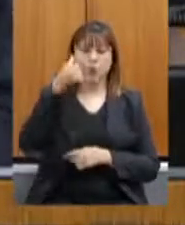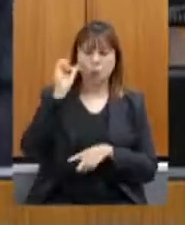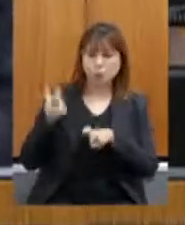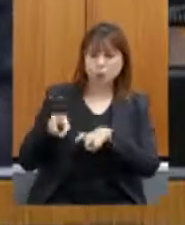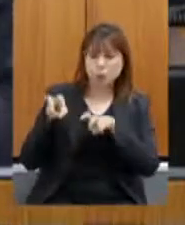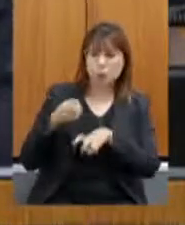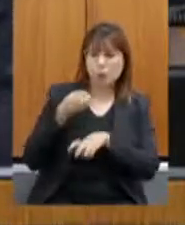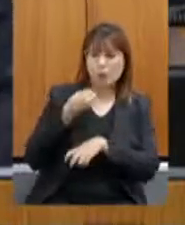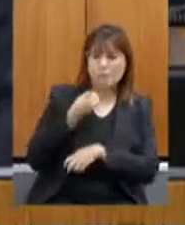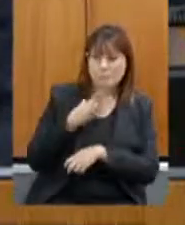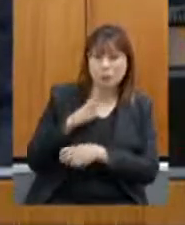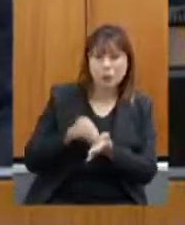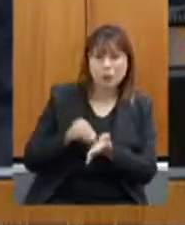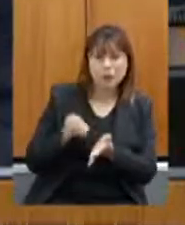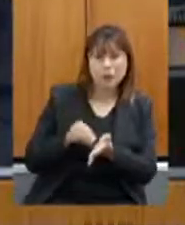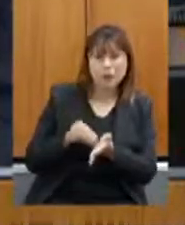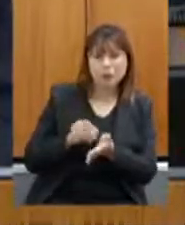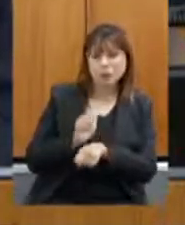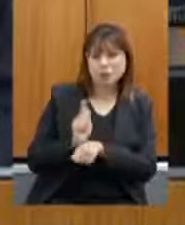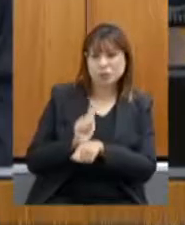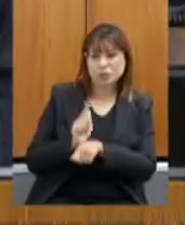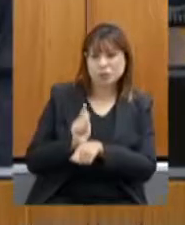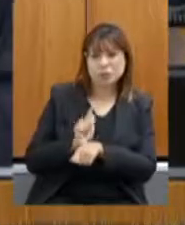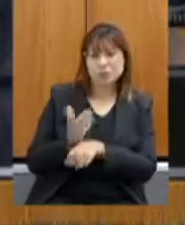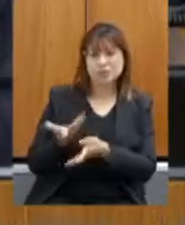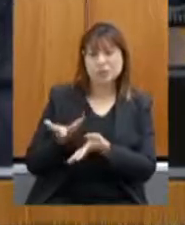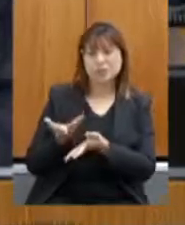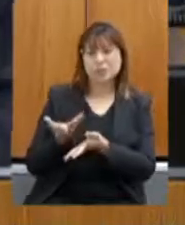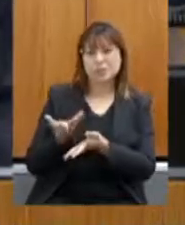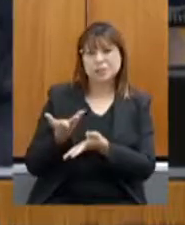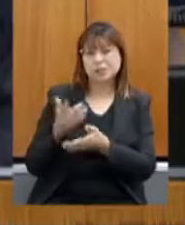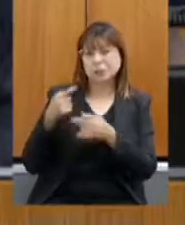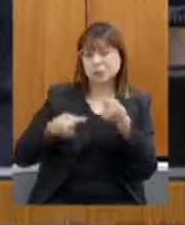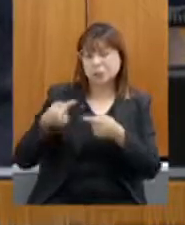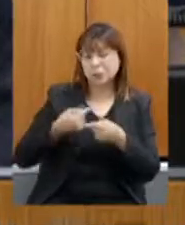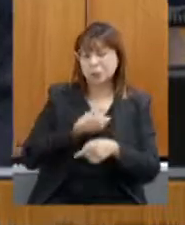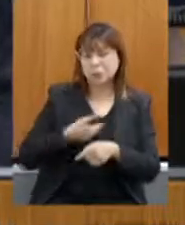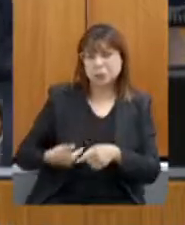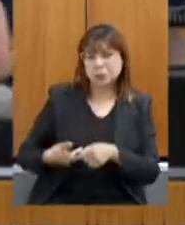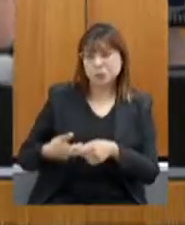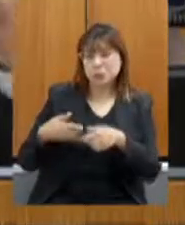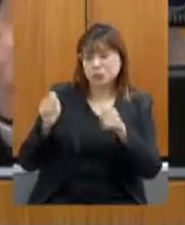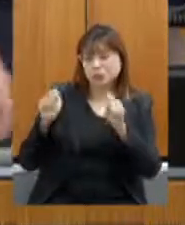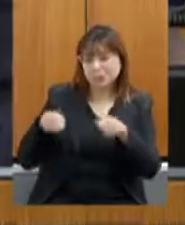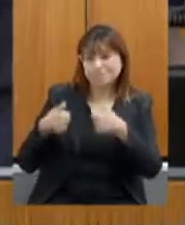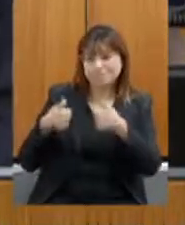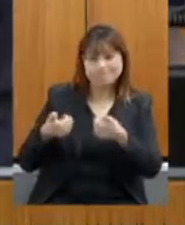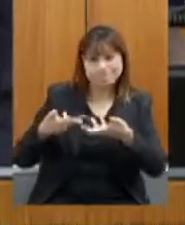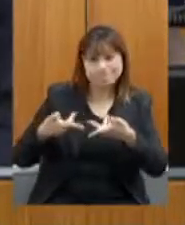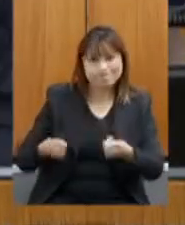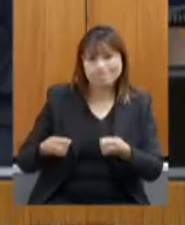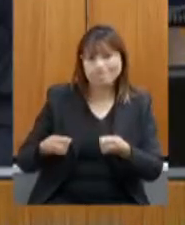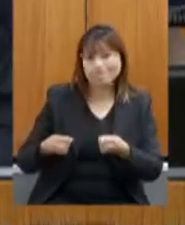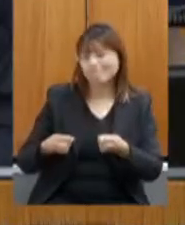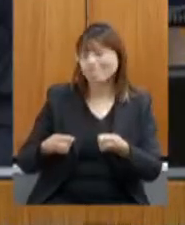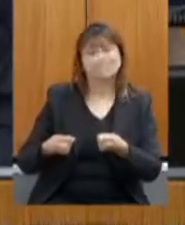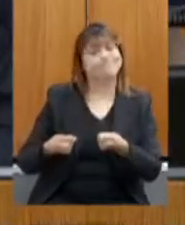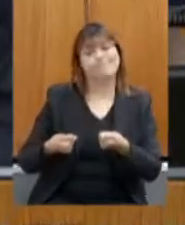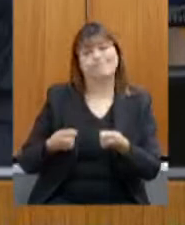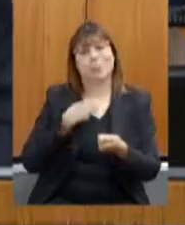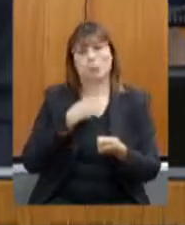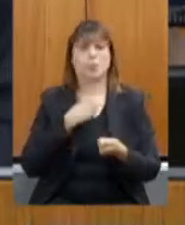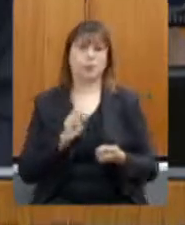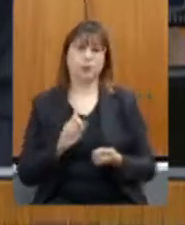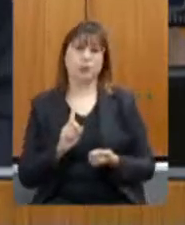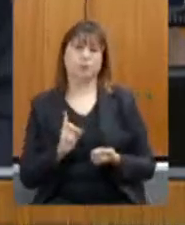com gestão pública eficiente com políticas públicas eficientes e sobretudo secretária o que a senhora sempre